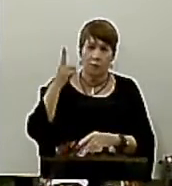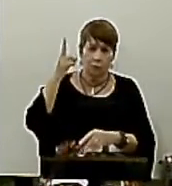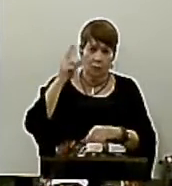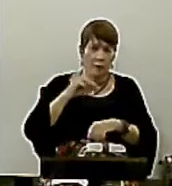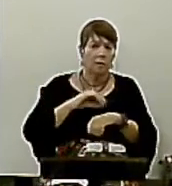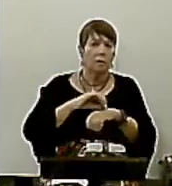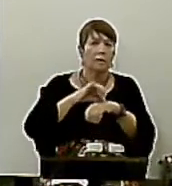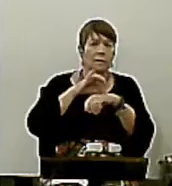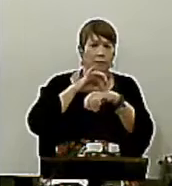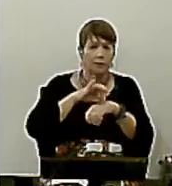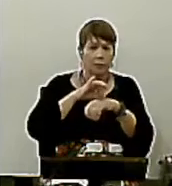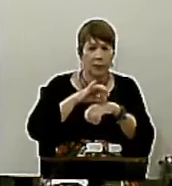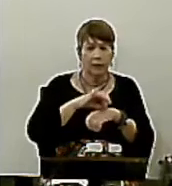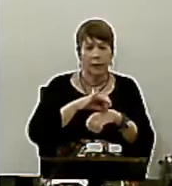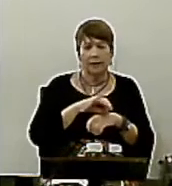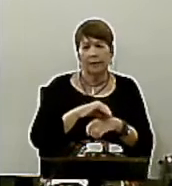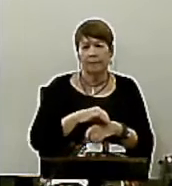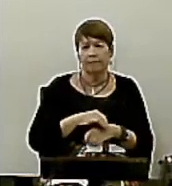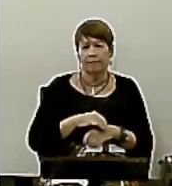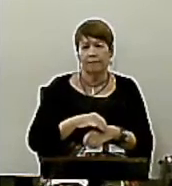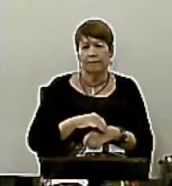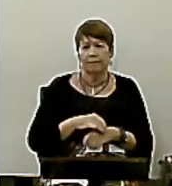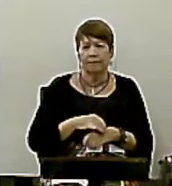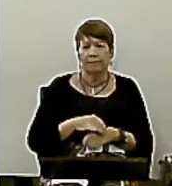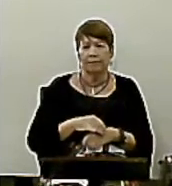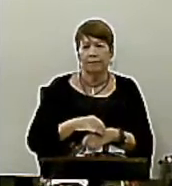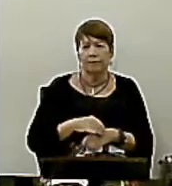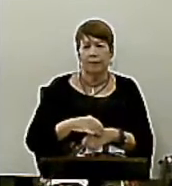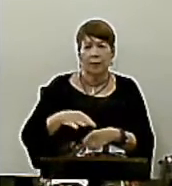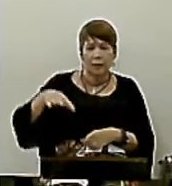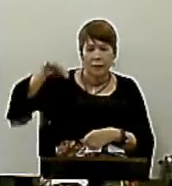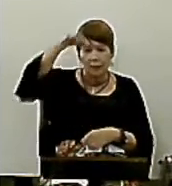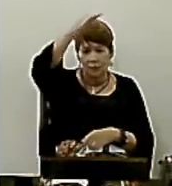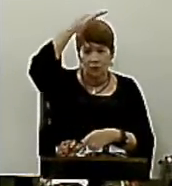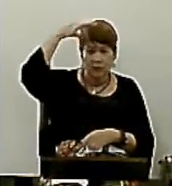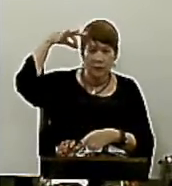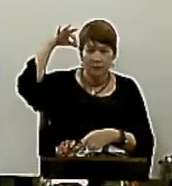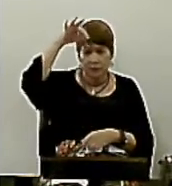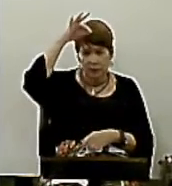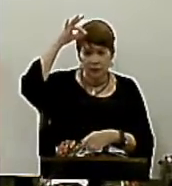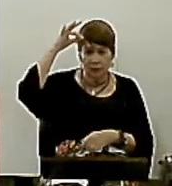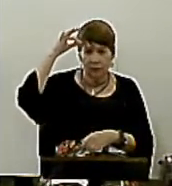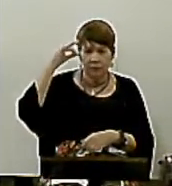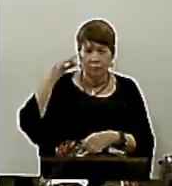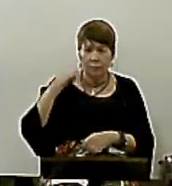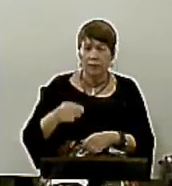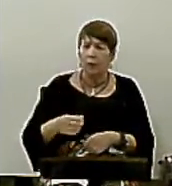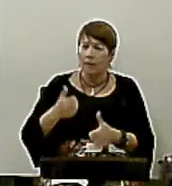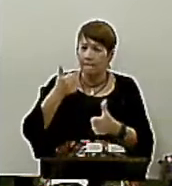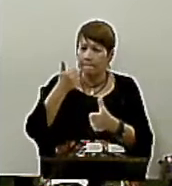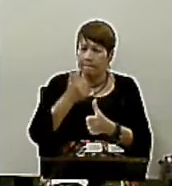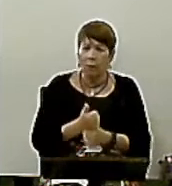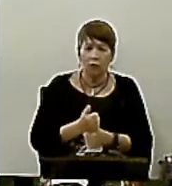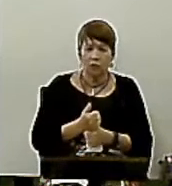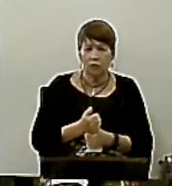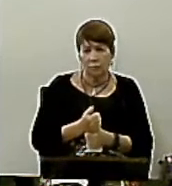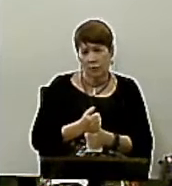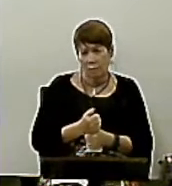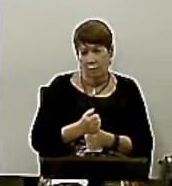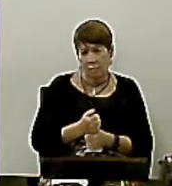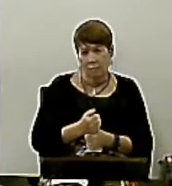no Espírito E jamais Satisfareis Aos desejos Incontroláveis Da carne Capítulo 5 Verso 16